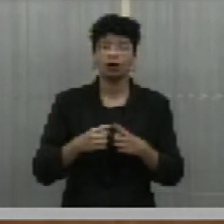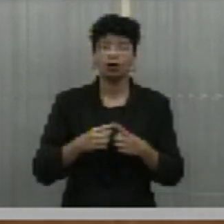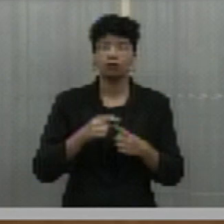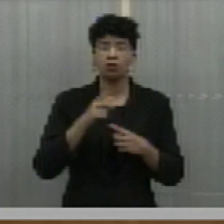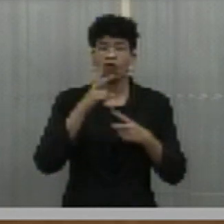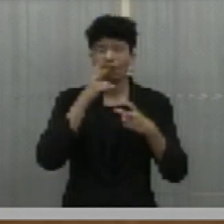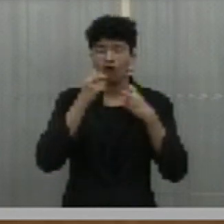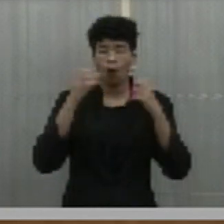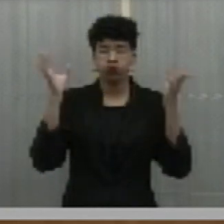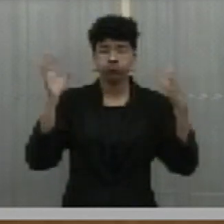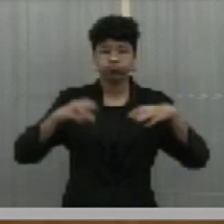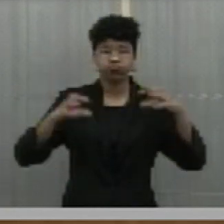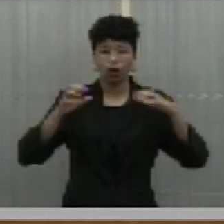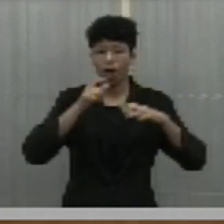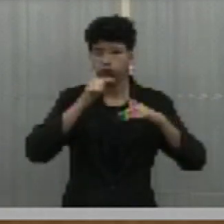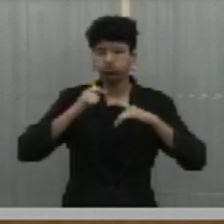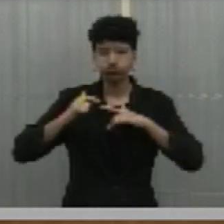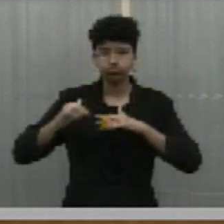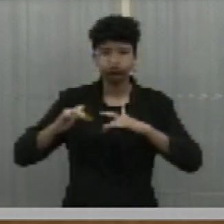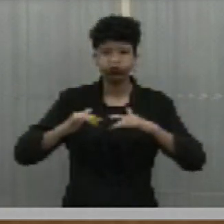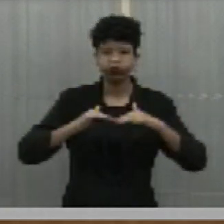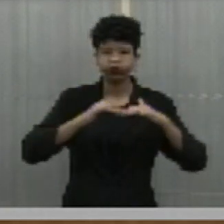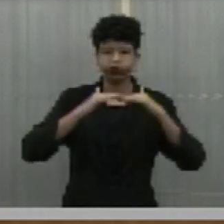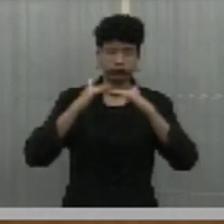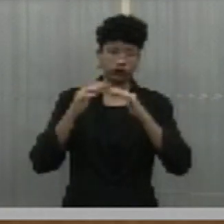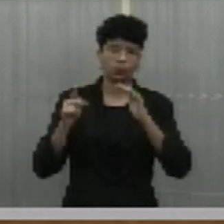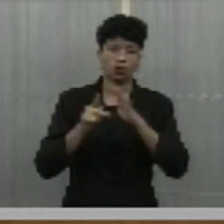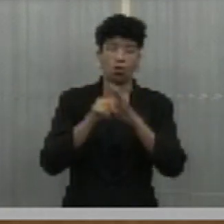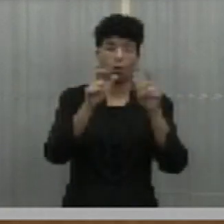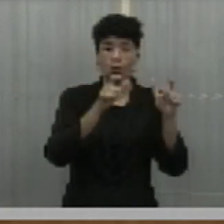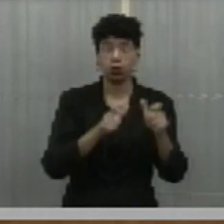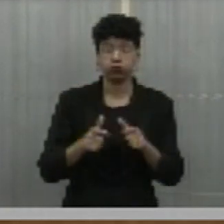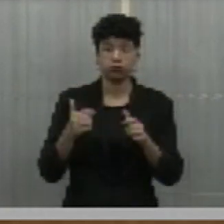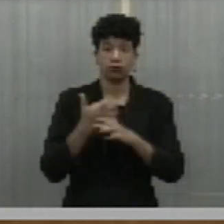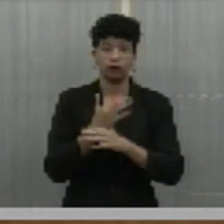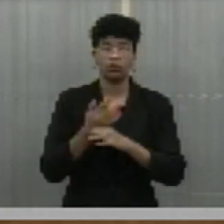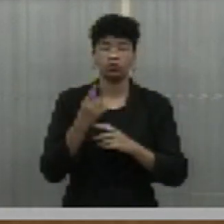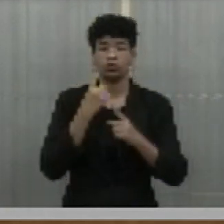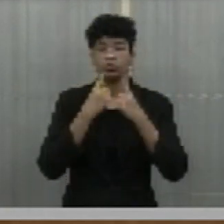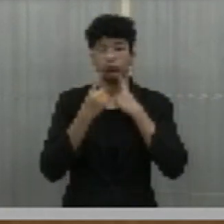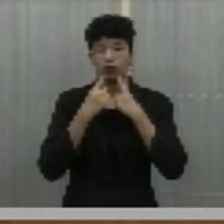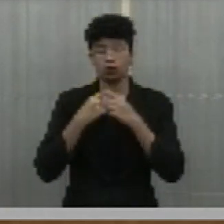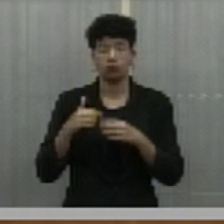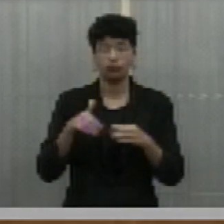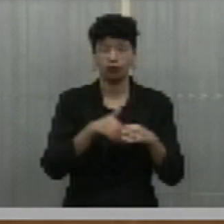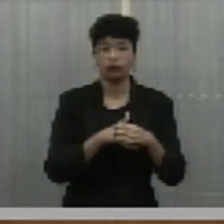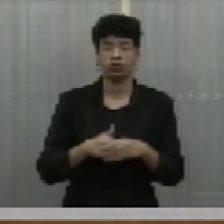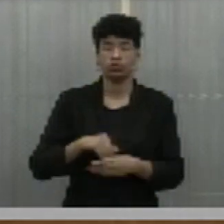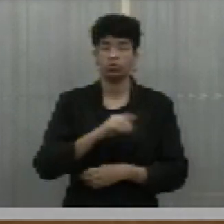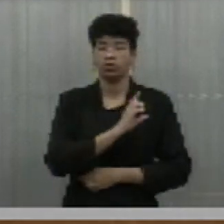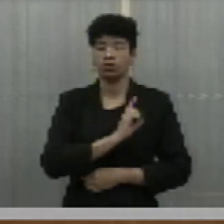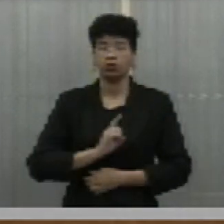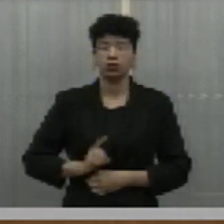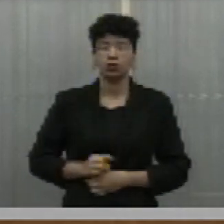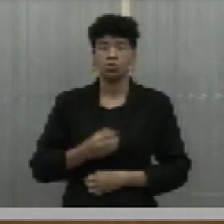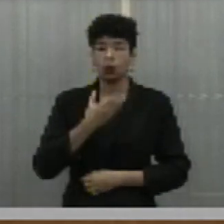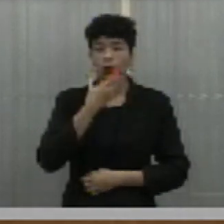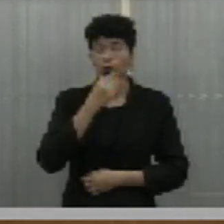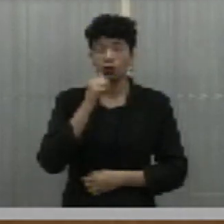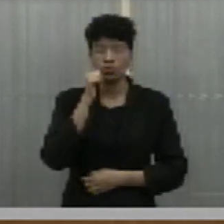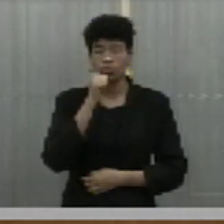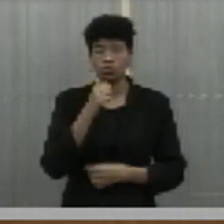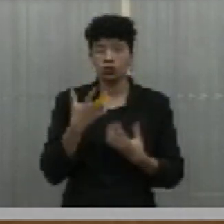pelas fortes chuvas em diversas regiões da cidade. Em discussão, em votação, deputadas e deputados que